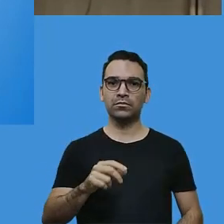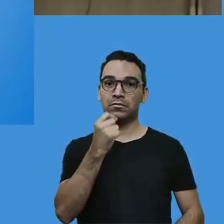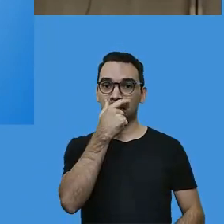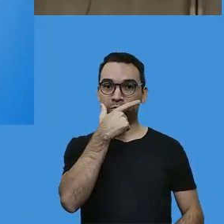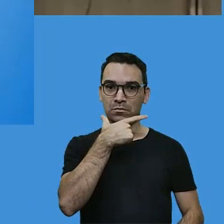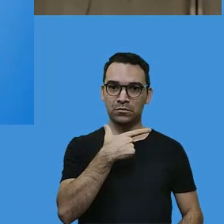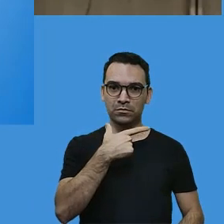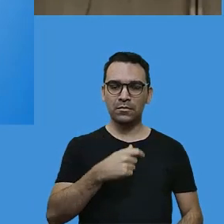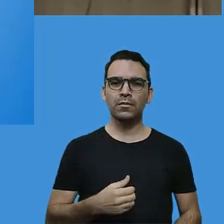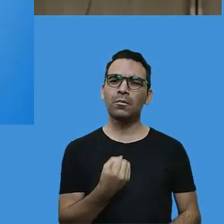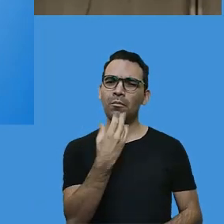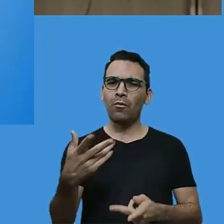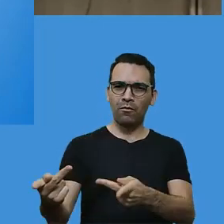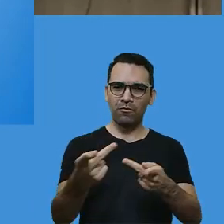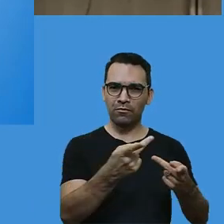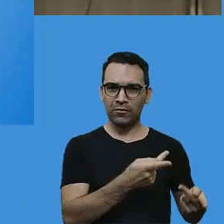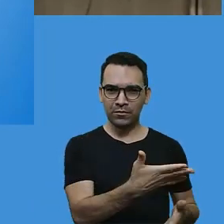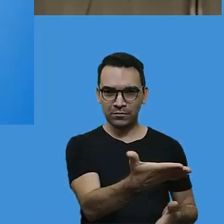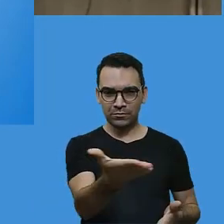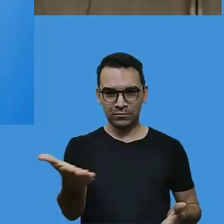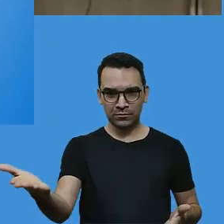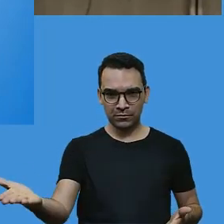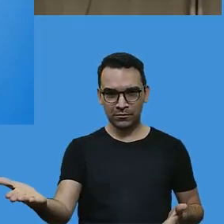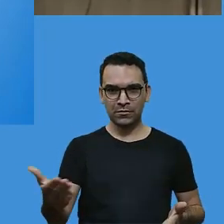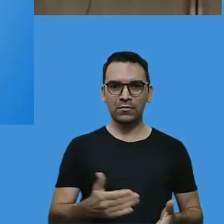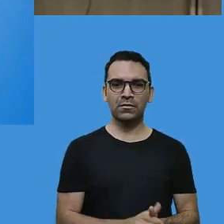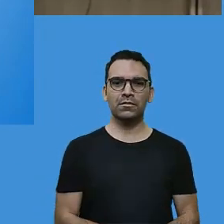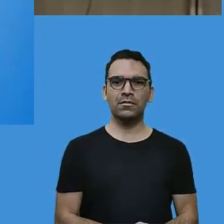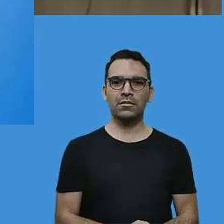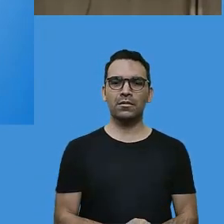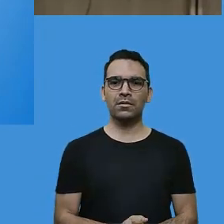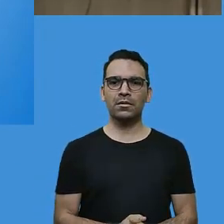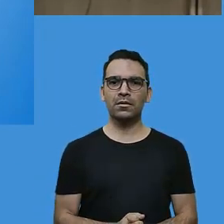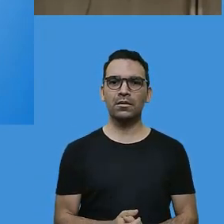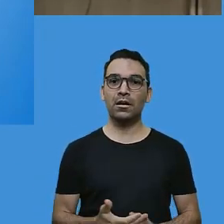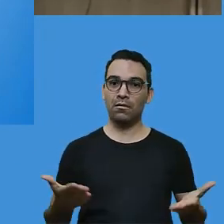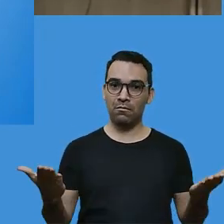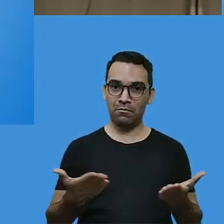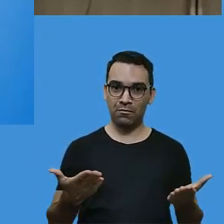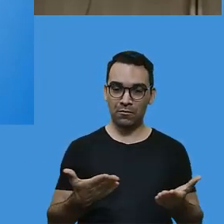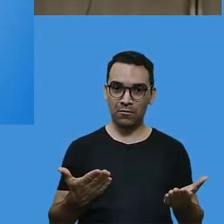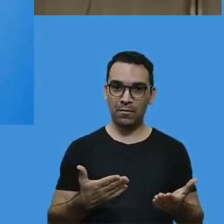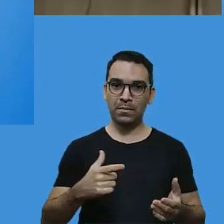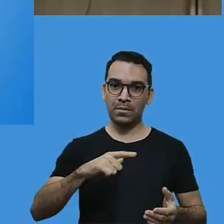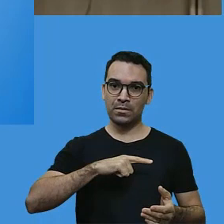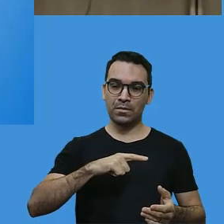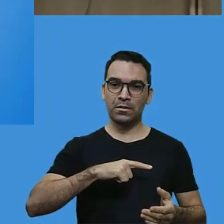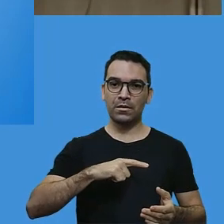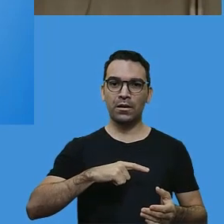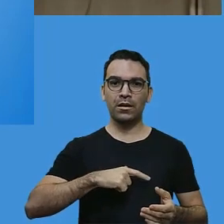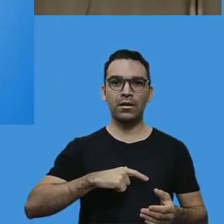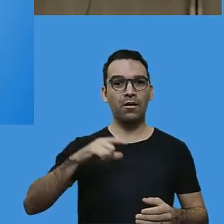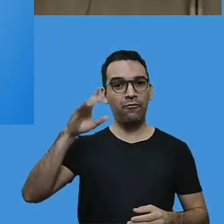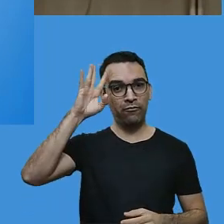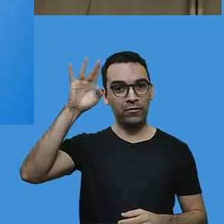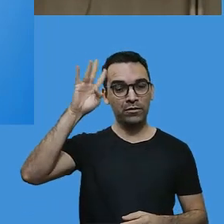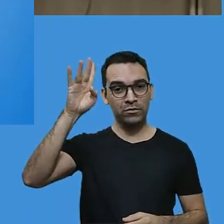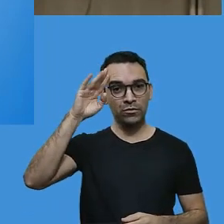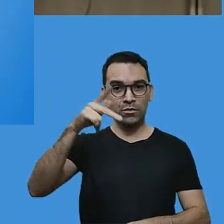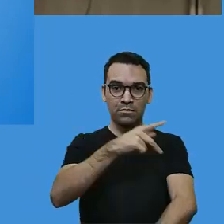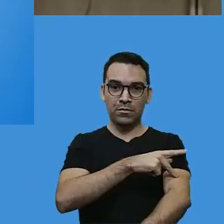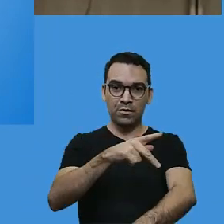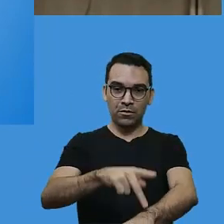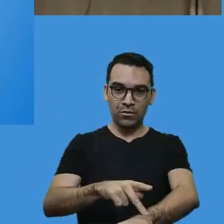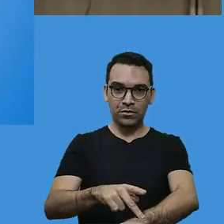Damos boas-vindas a todos e todas a esse espaço que é o canal Reflexões Pedagógicas,